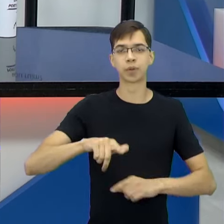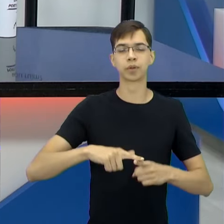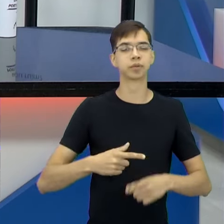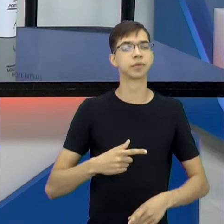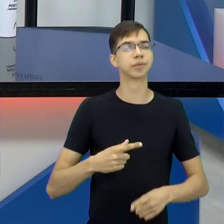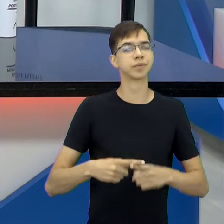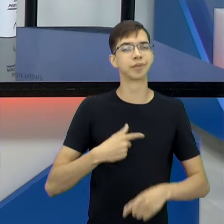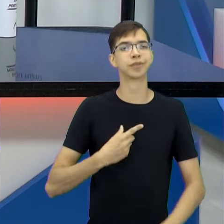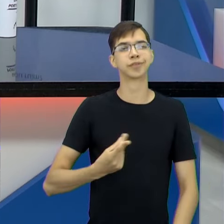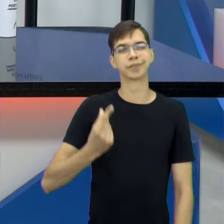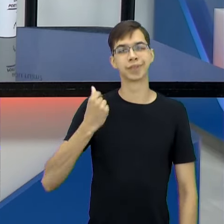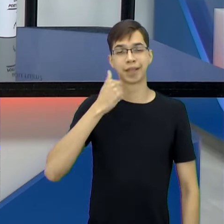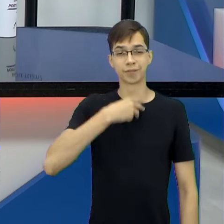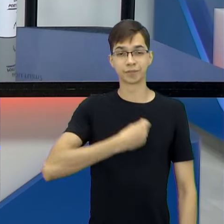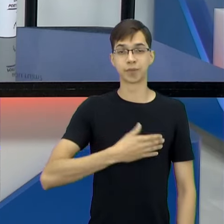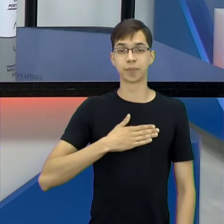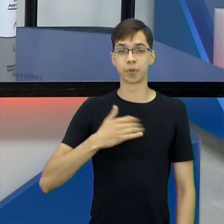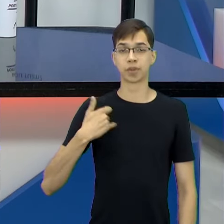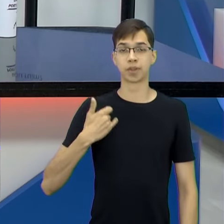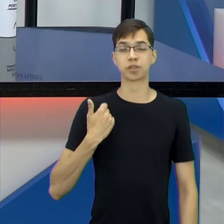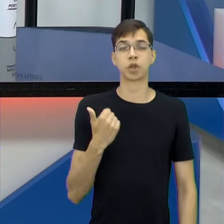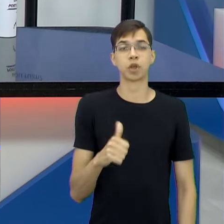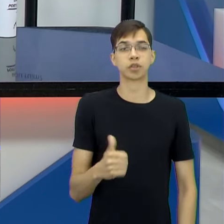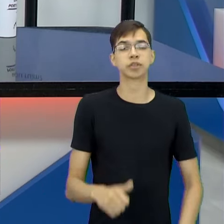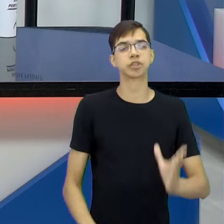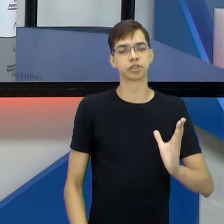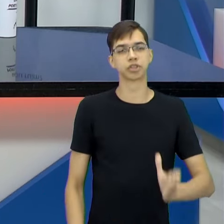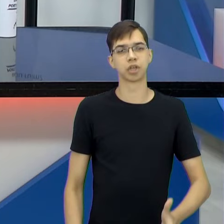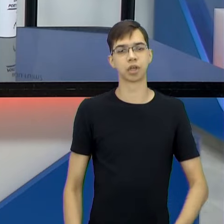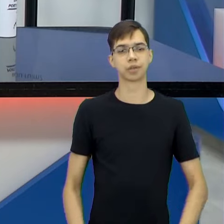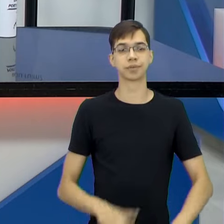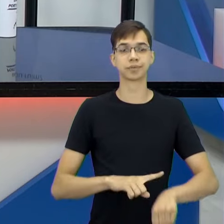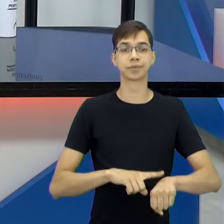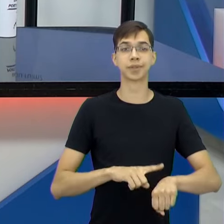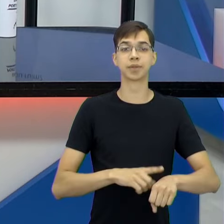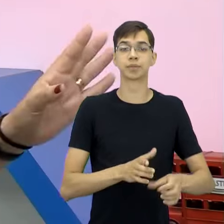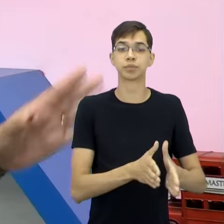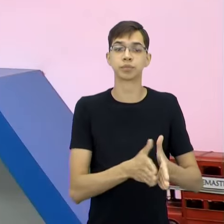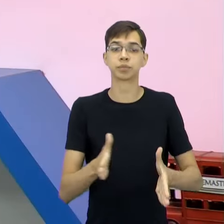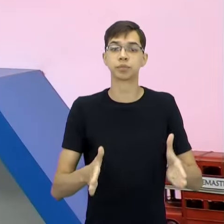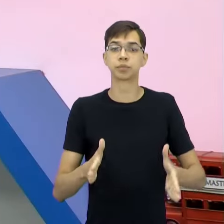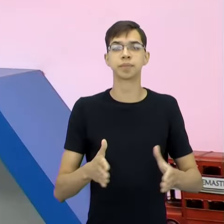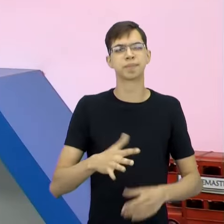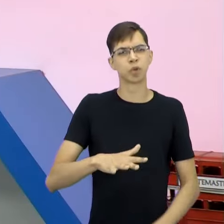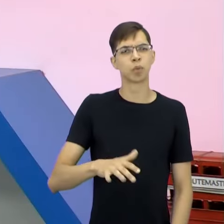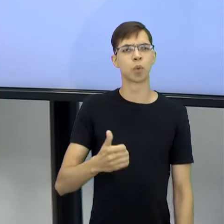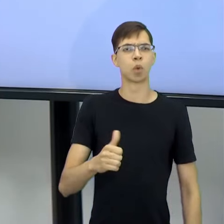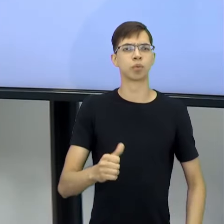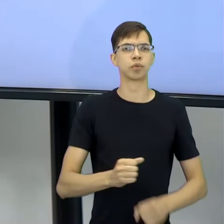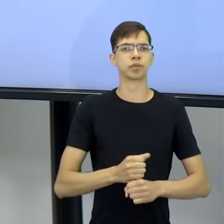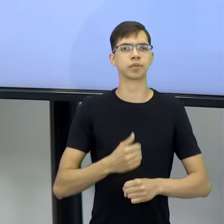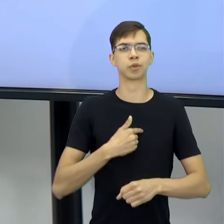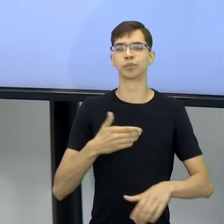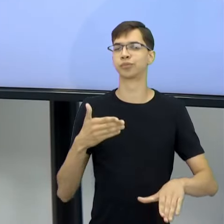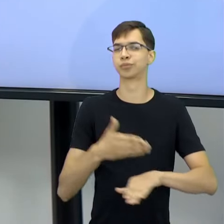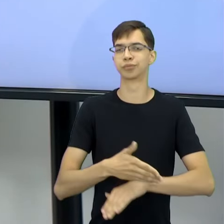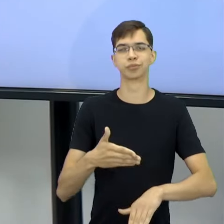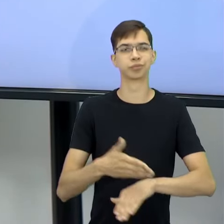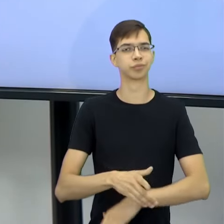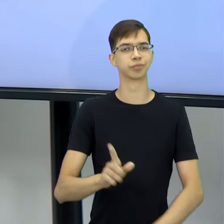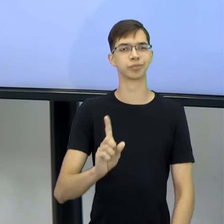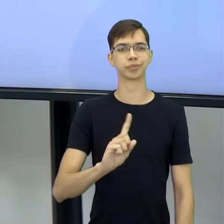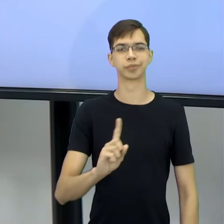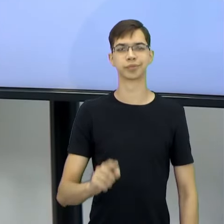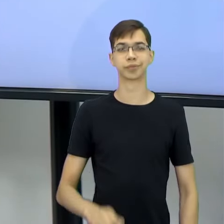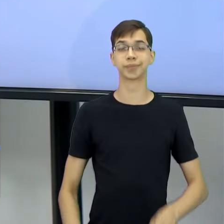tempo, minha filha tem 11 anos. Eu acho que tem esse período que eu não frequento o estádio de futebol. Imagina uma crônica assim, o último dia